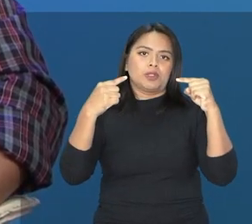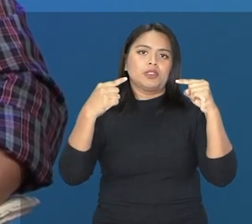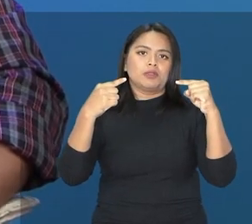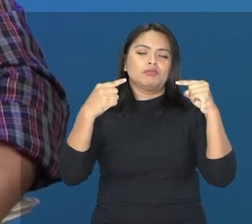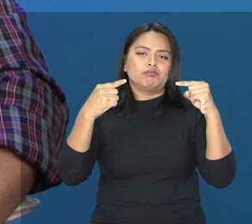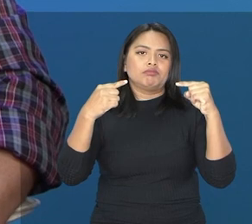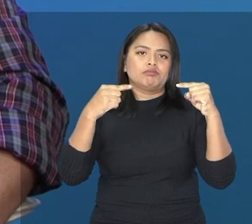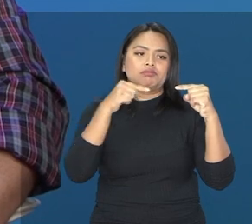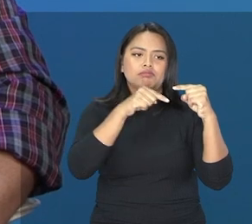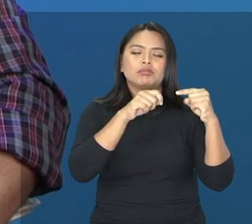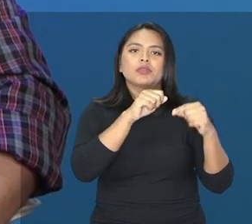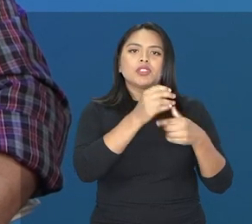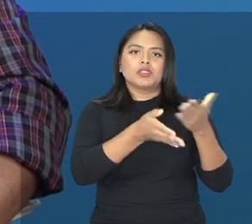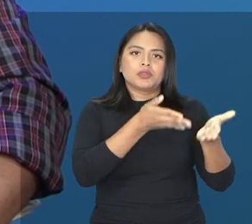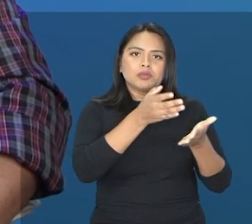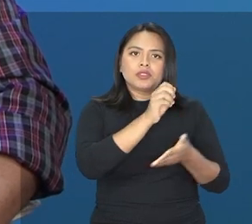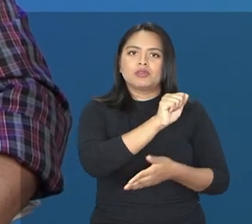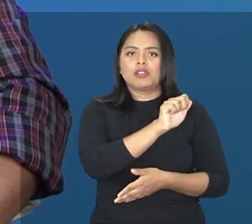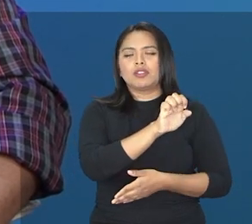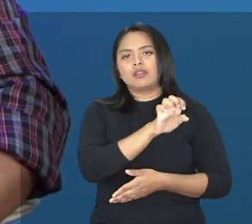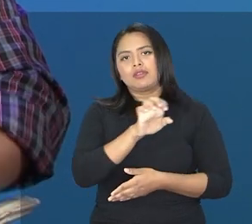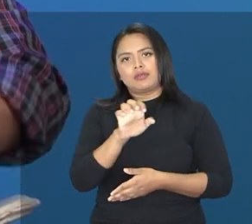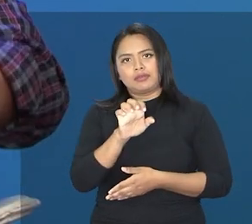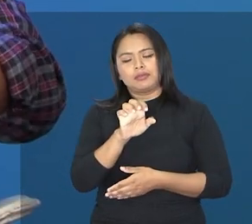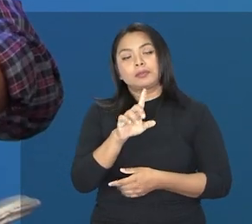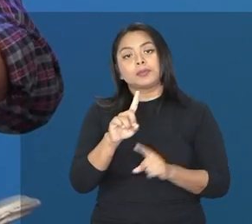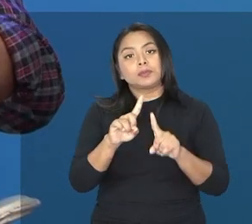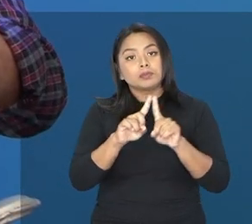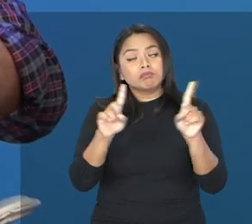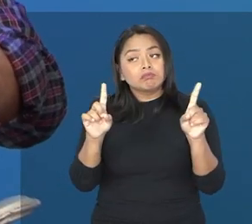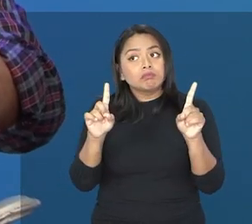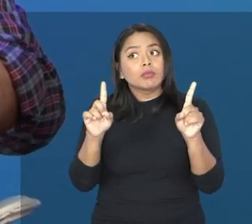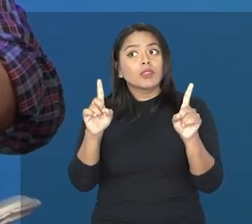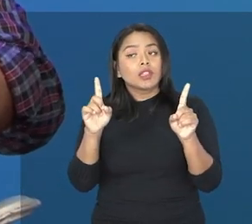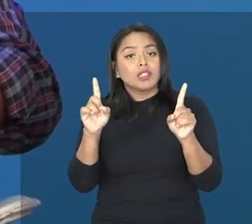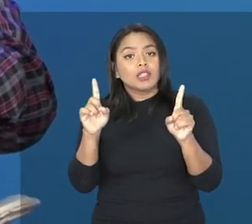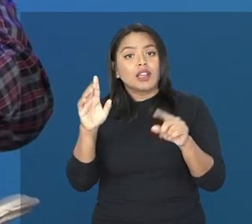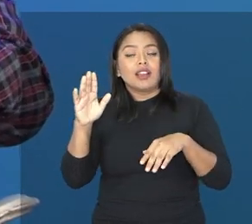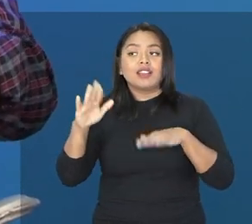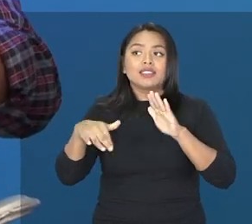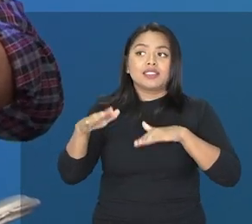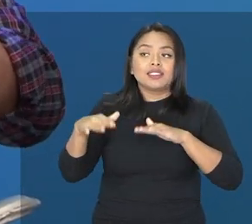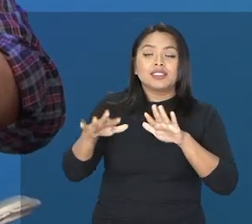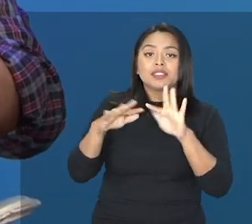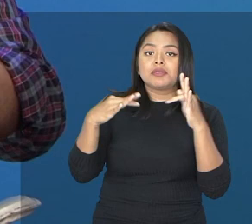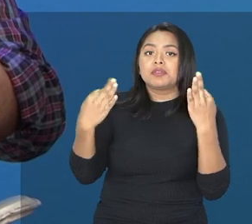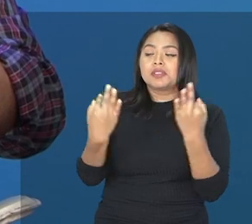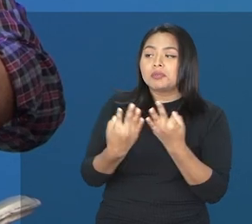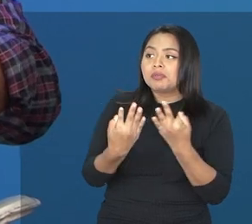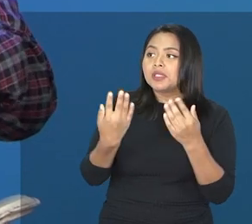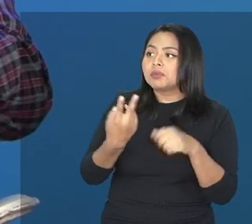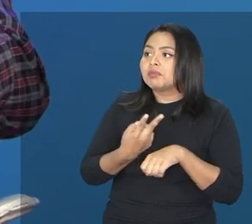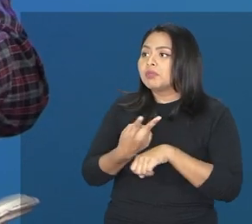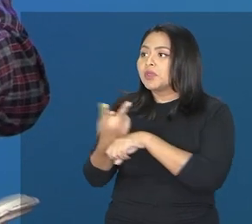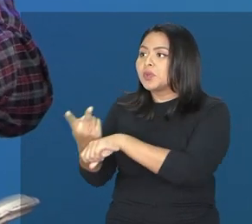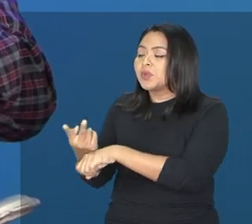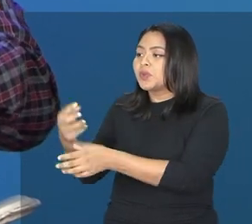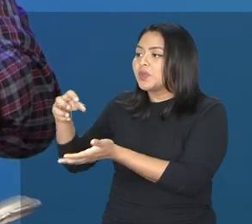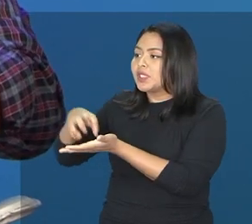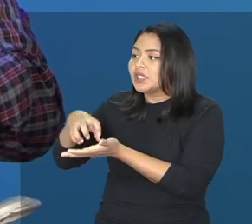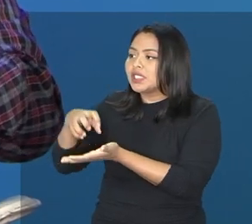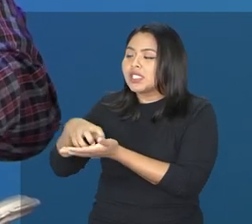para o atendimento educacional especializado. O que é muito comum acontecer é os pais procurarem porque